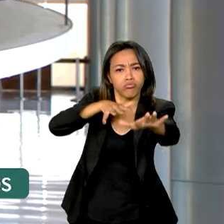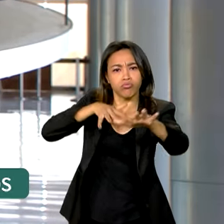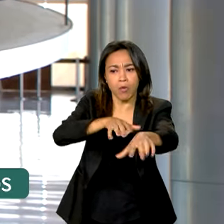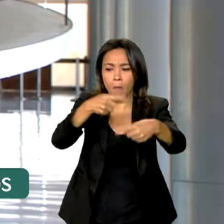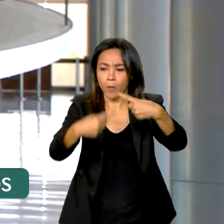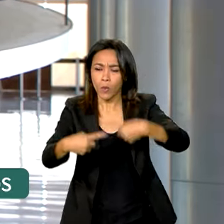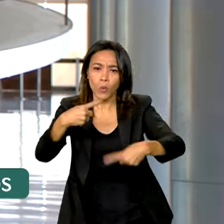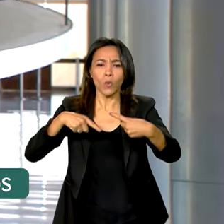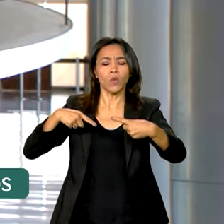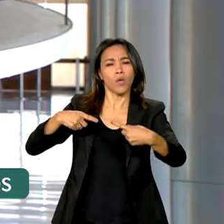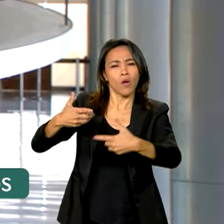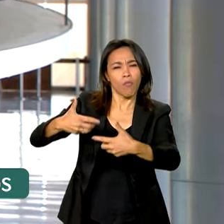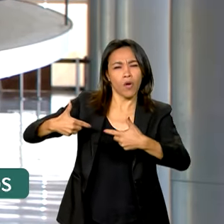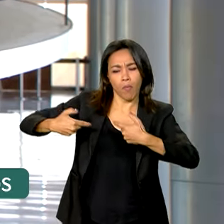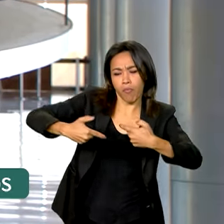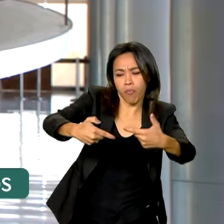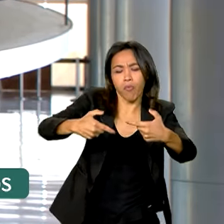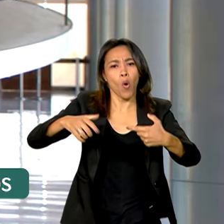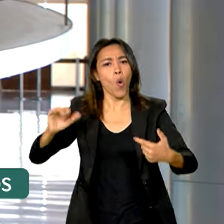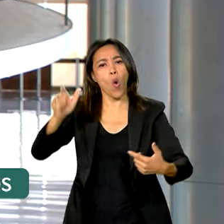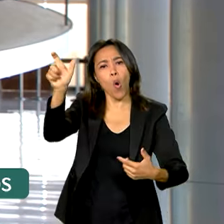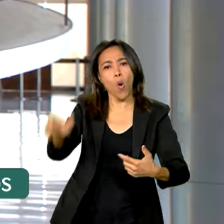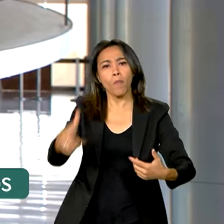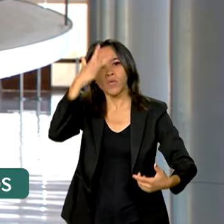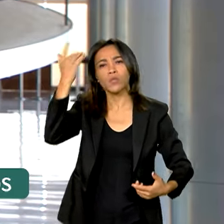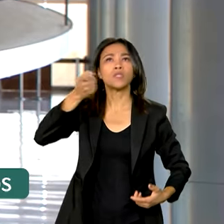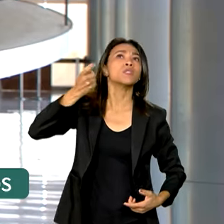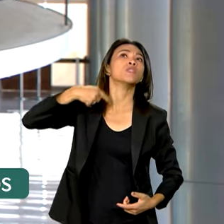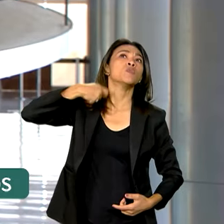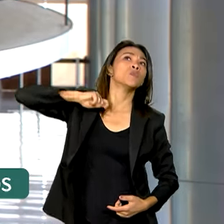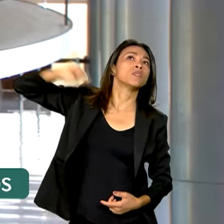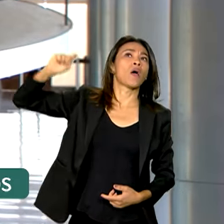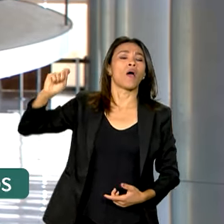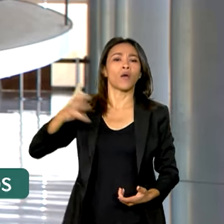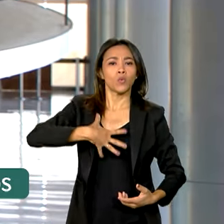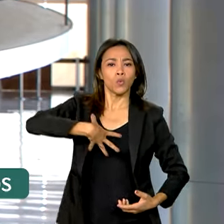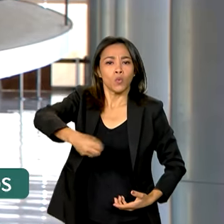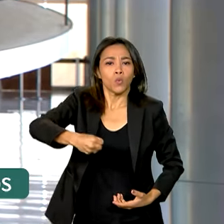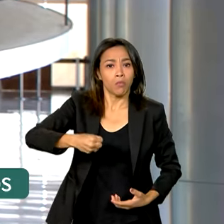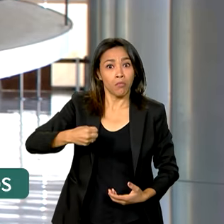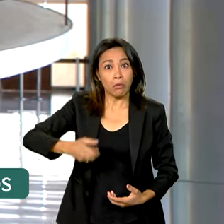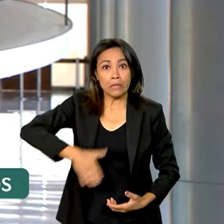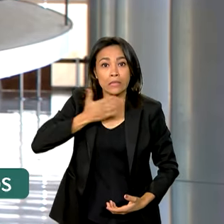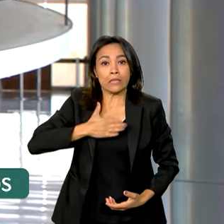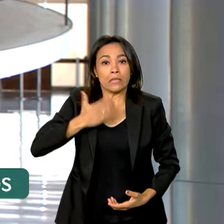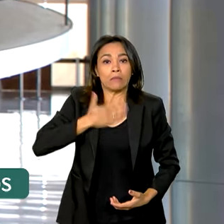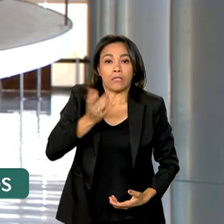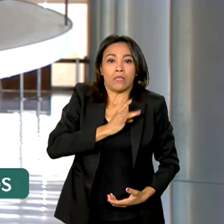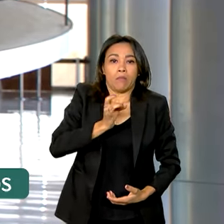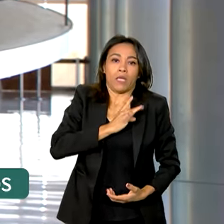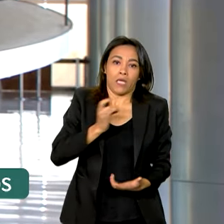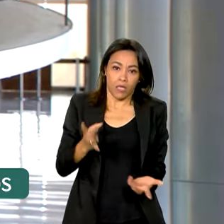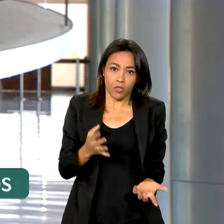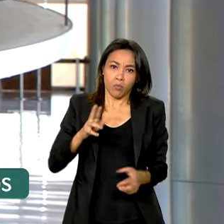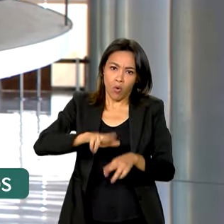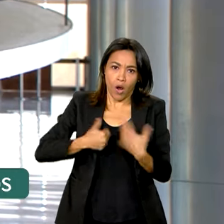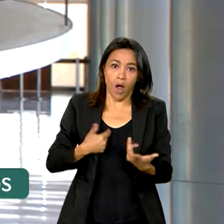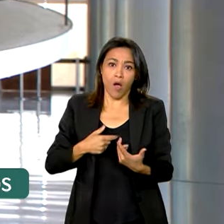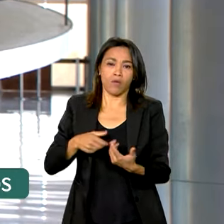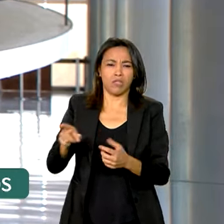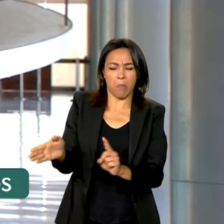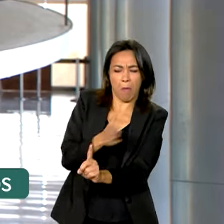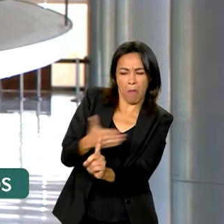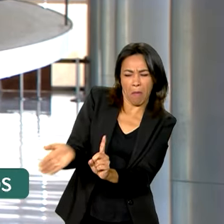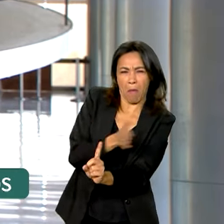armados ou que se suicidaram por medo de serem presas ou pelas sequelas causadas pelas torturas. De acordo com a